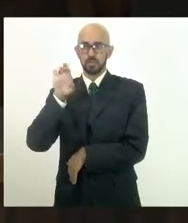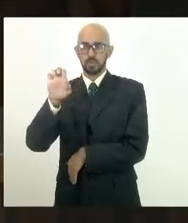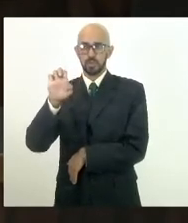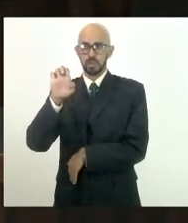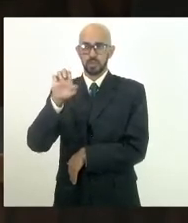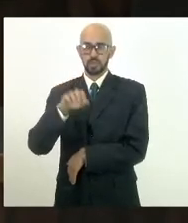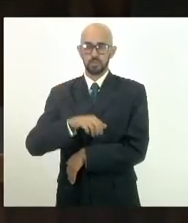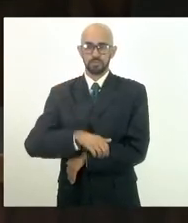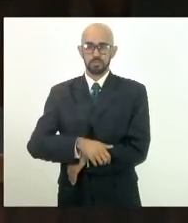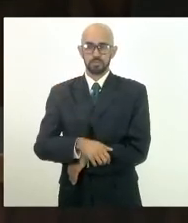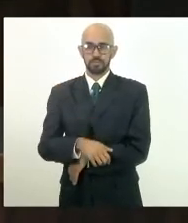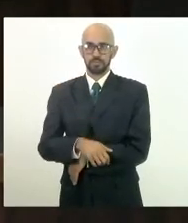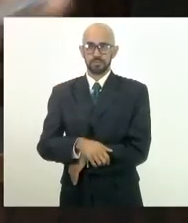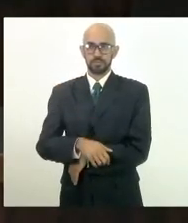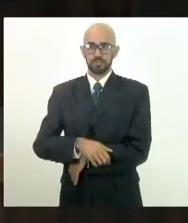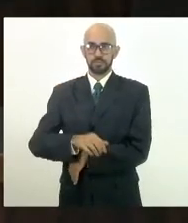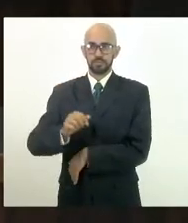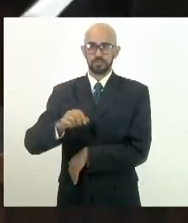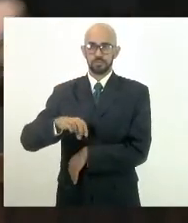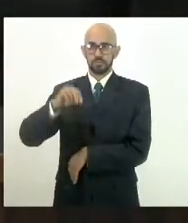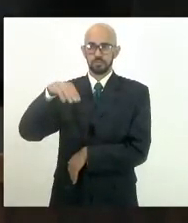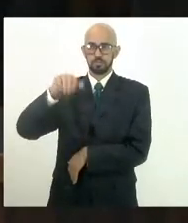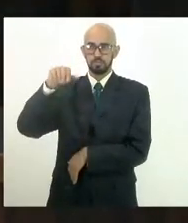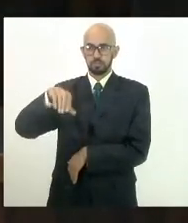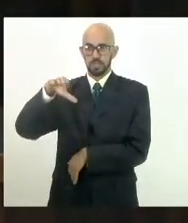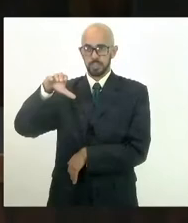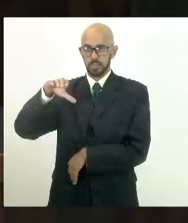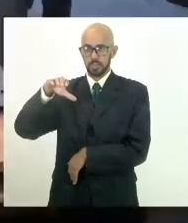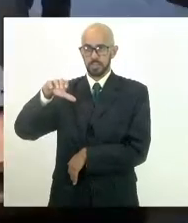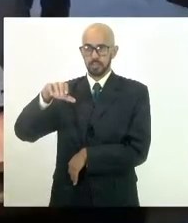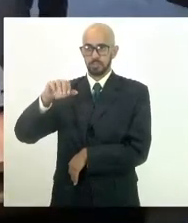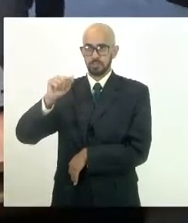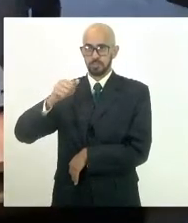Deputado André Correia. Deputado Carlos Mink. Pode ser daí o parecer.